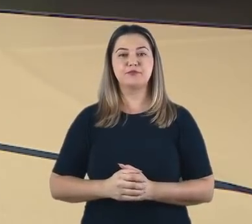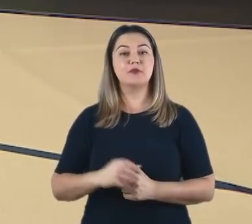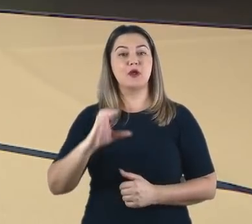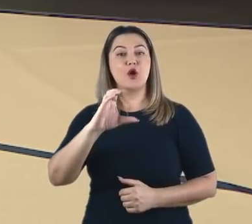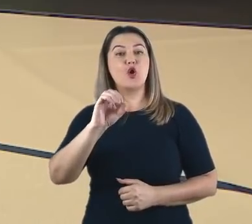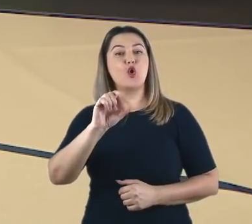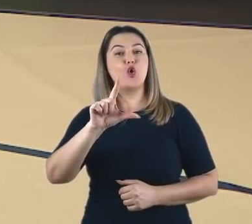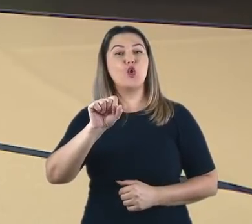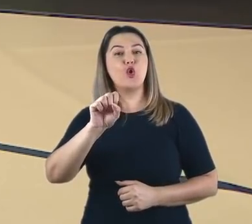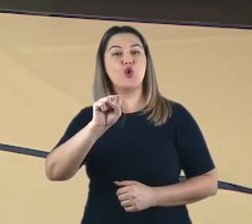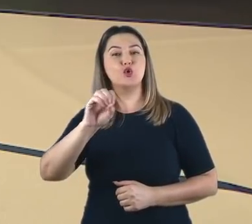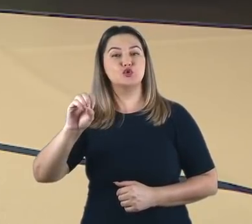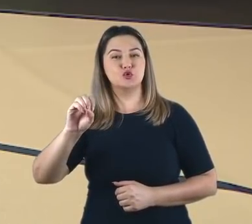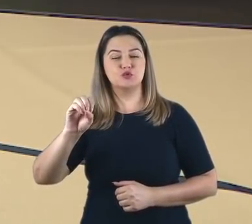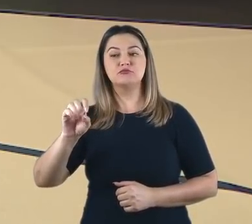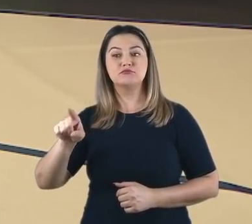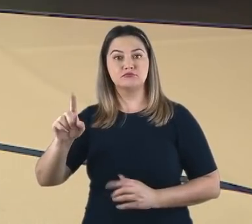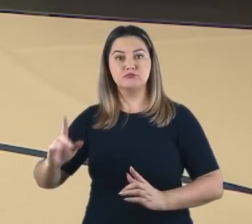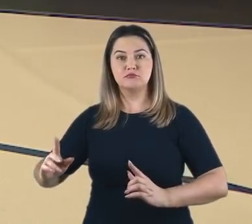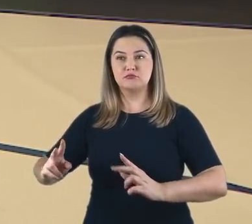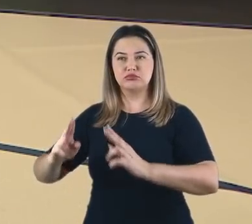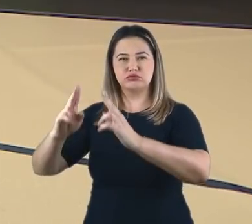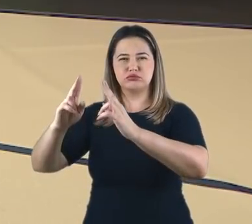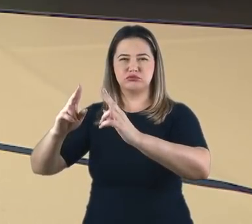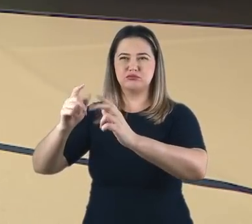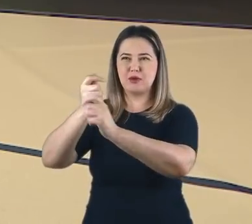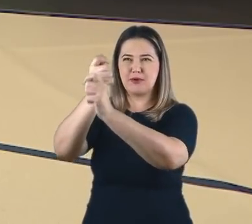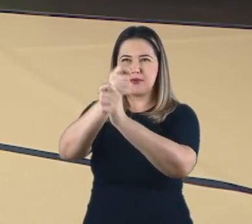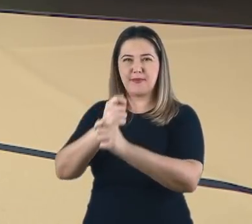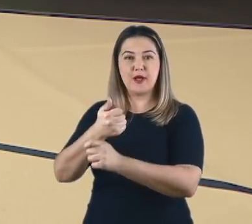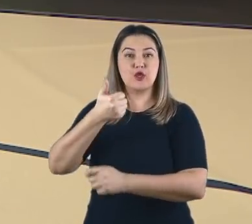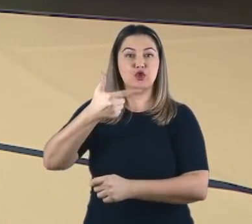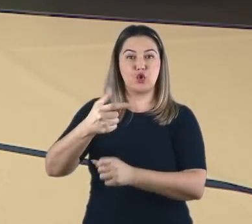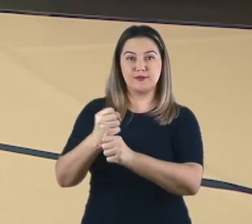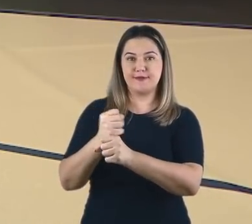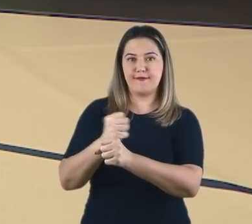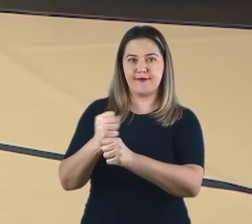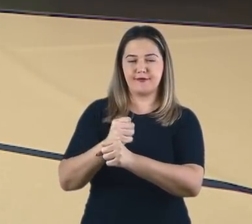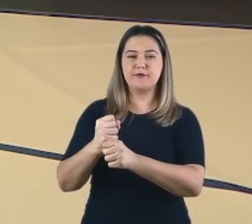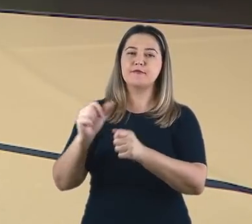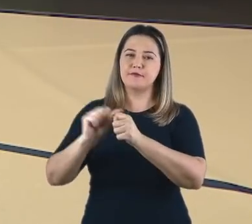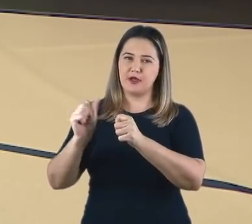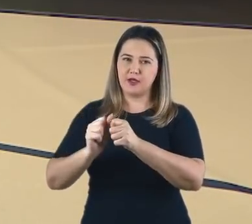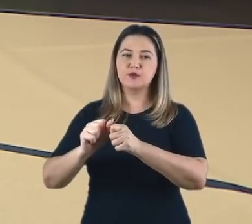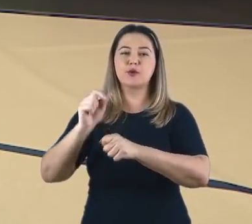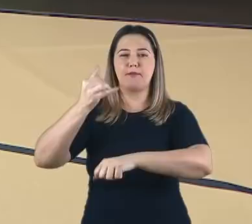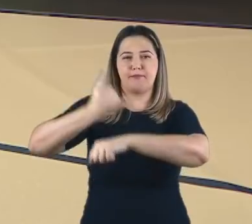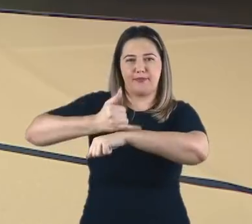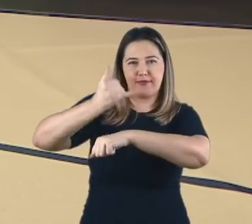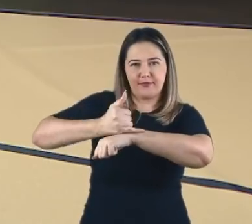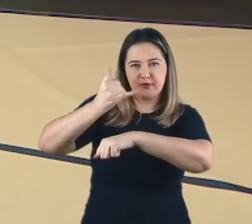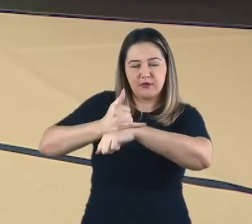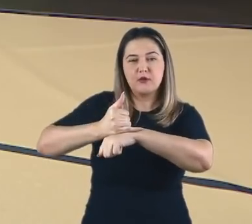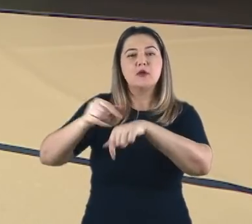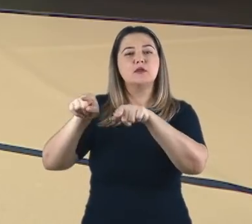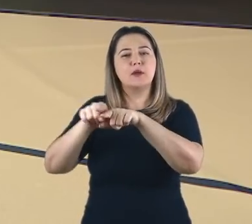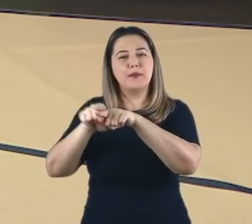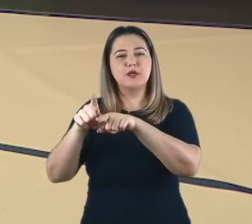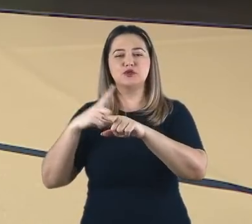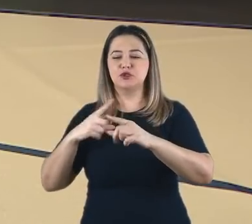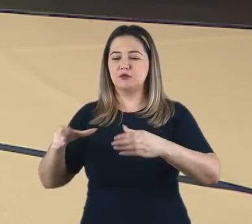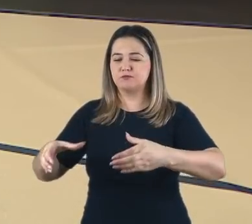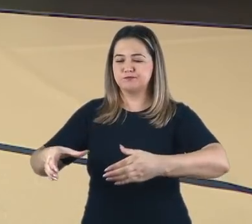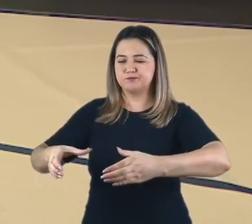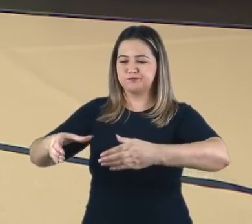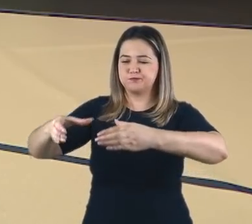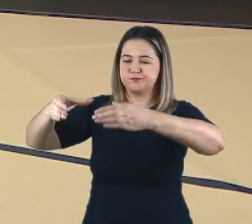O Colosso de Rhodes levou 12 anos para ser construído. Aliás, ele foi construído com folhas de metal, cobrindo uma estrutura de